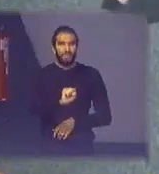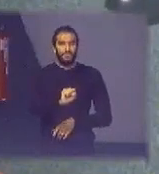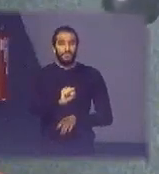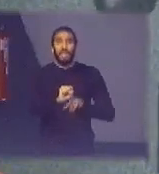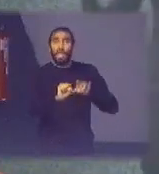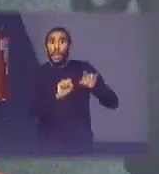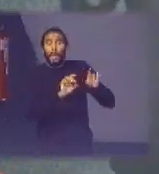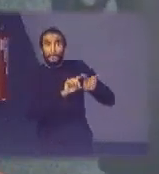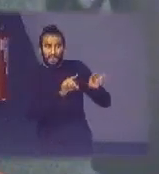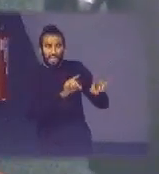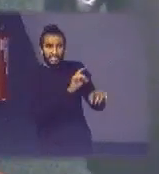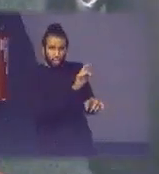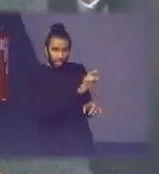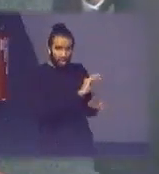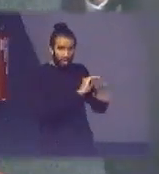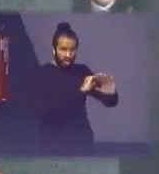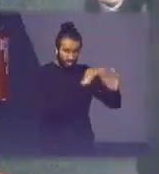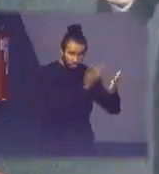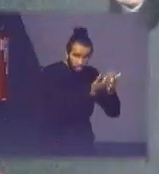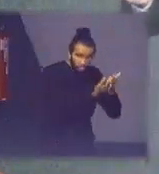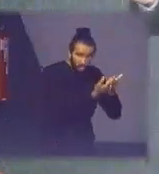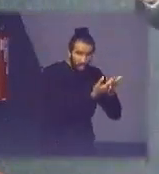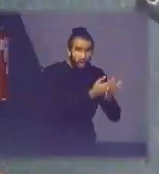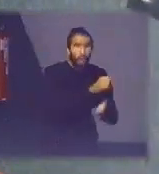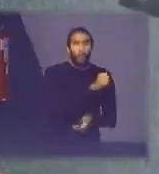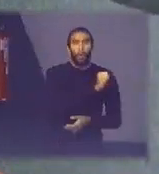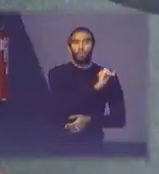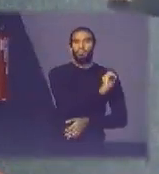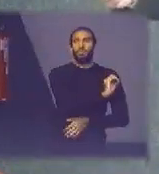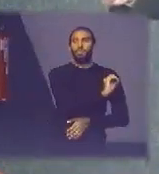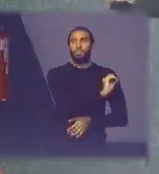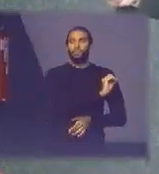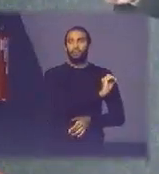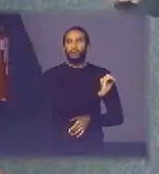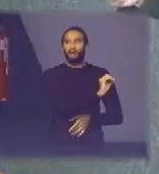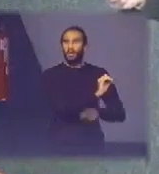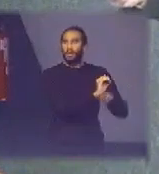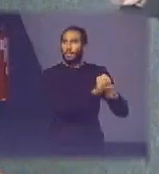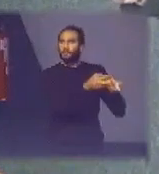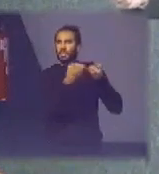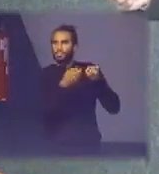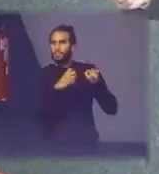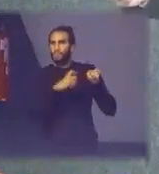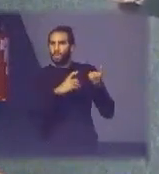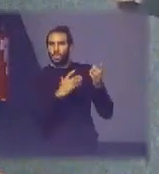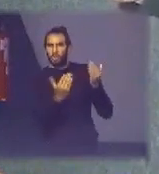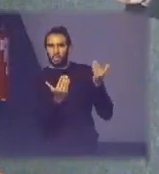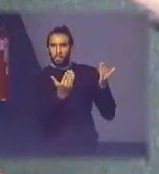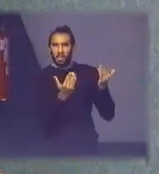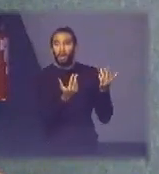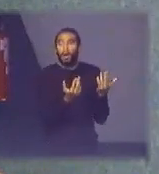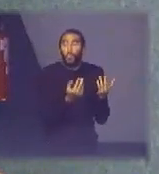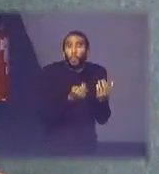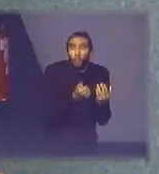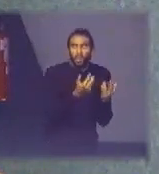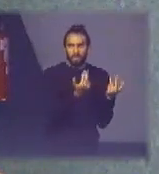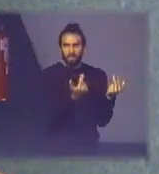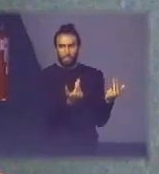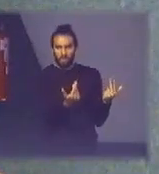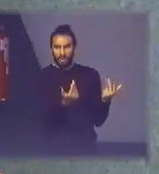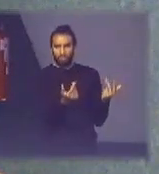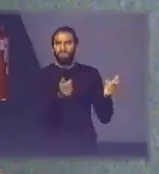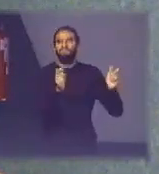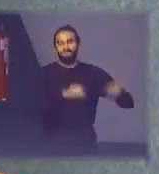para vocês verem como campanhas funcionam bastante mesmo esse ano a gente está apoiando novamente então temos 150